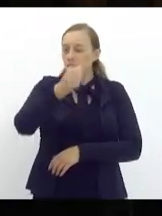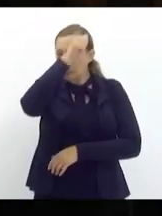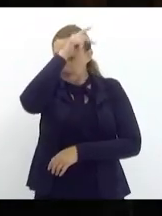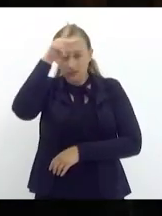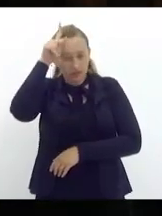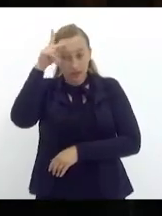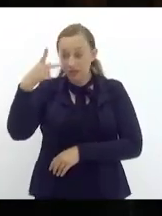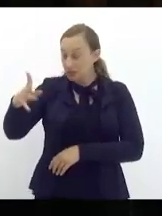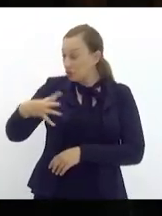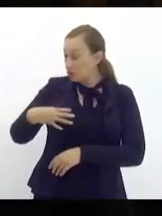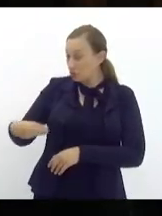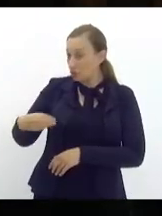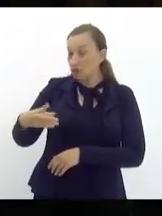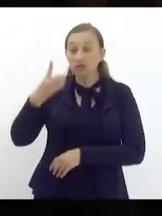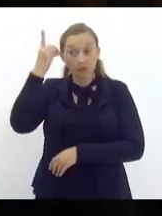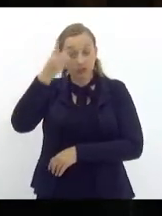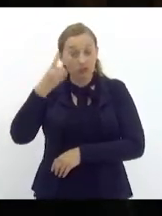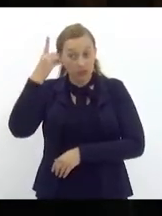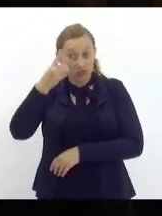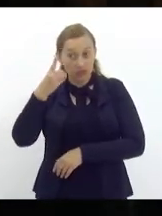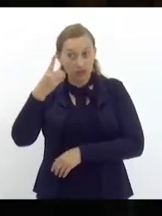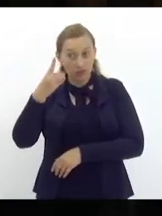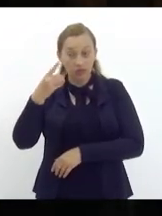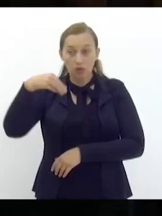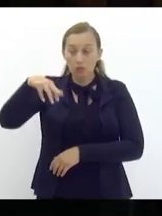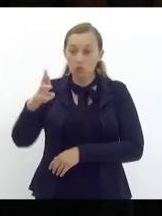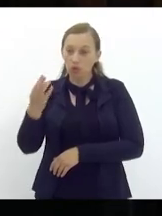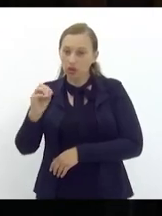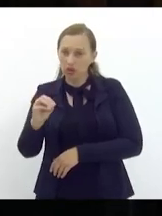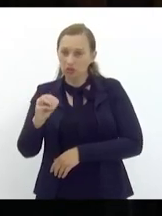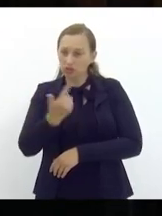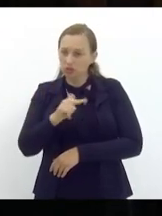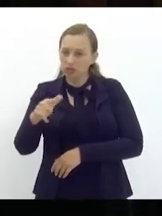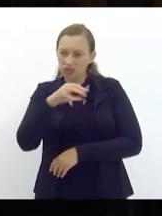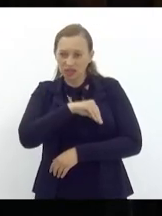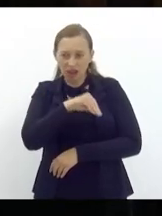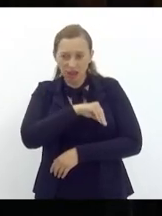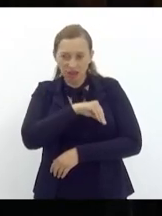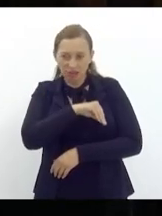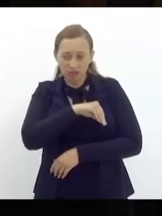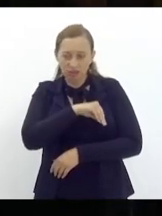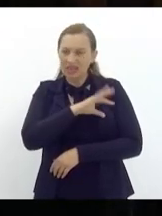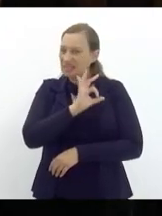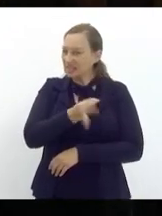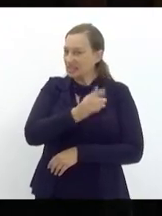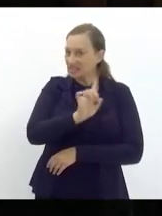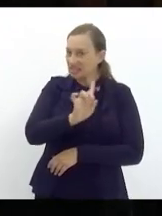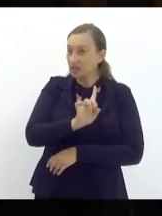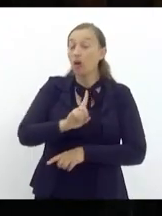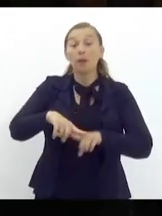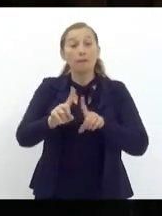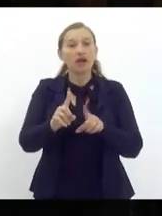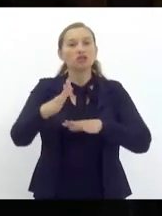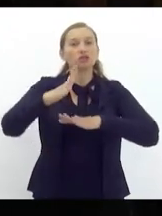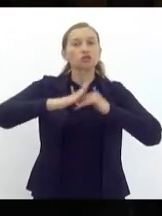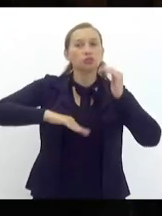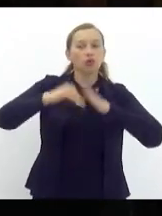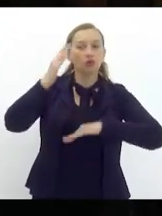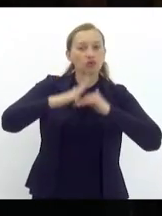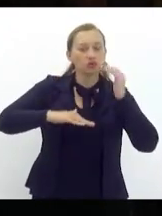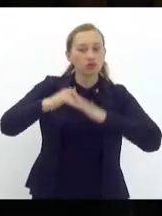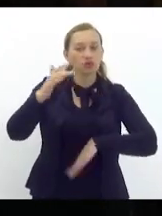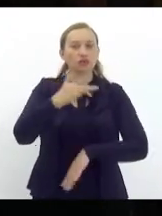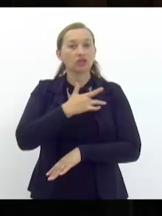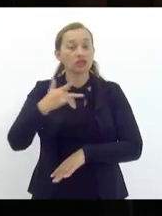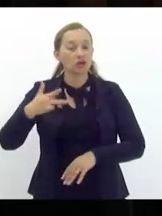filho o deputadinho Murilo está sem salário tenho certeza que não mas os profissionais da saúde